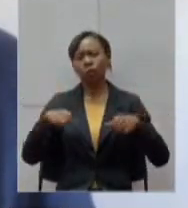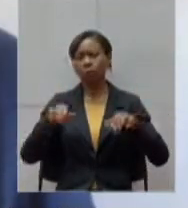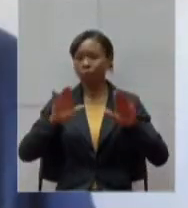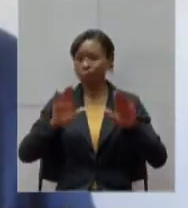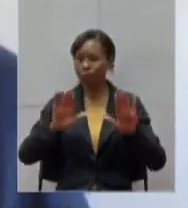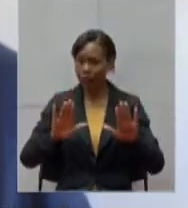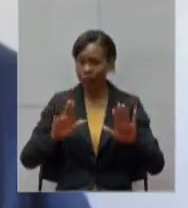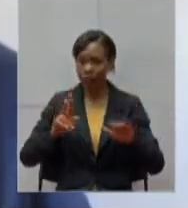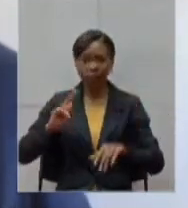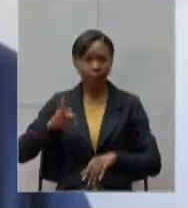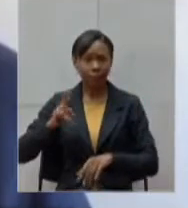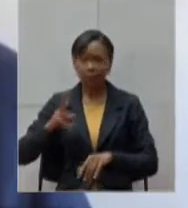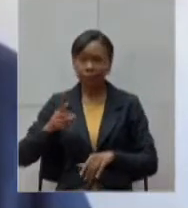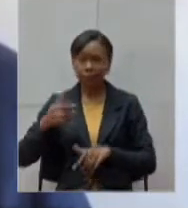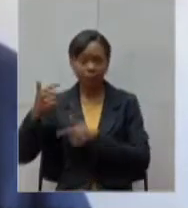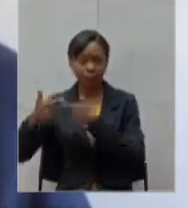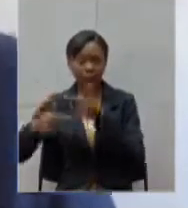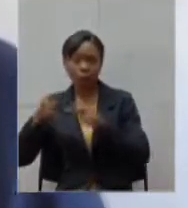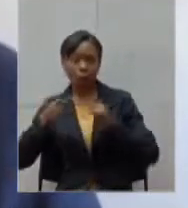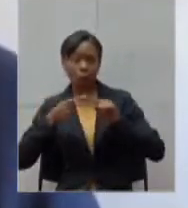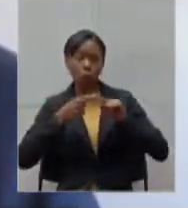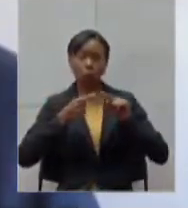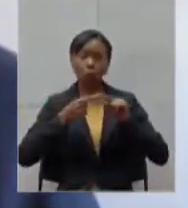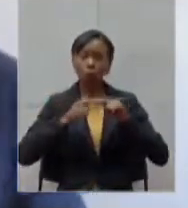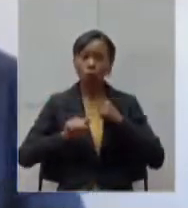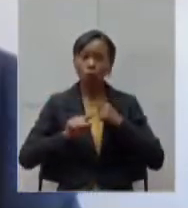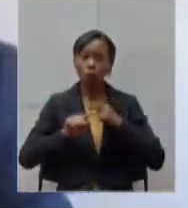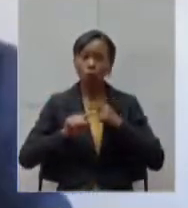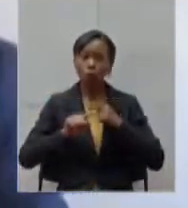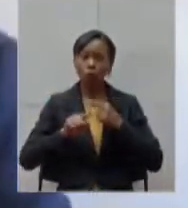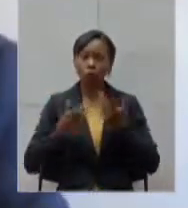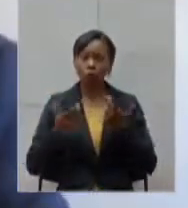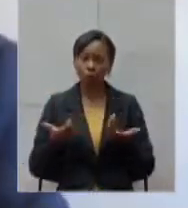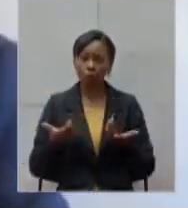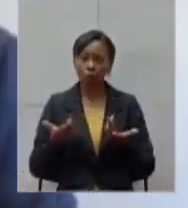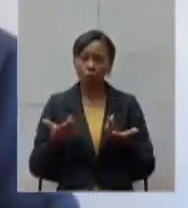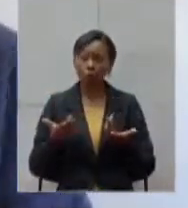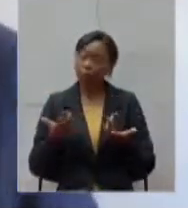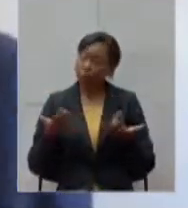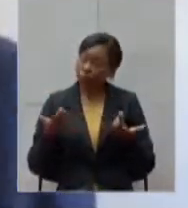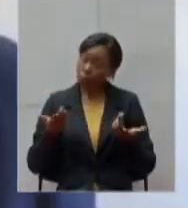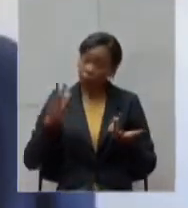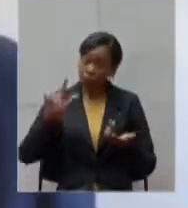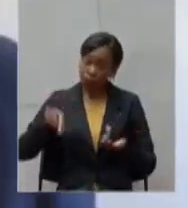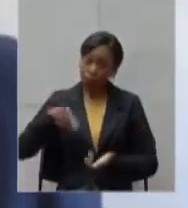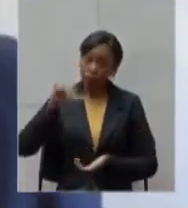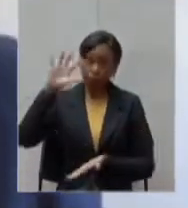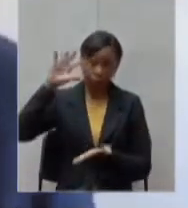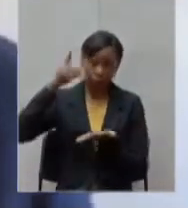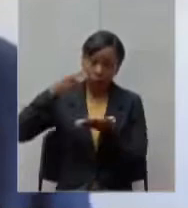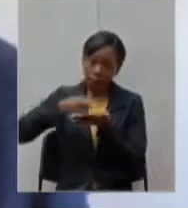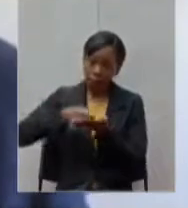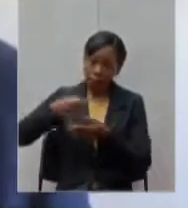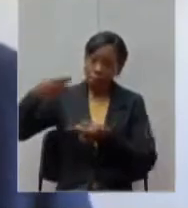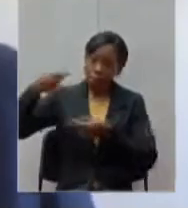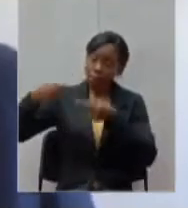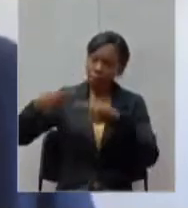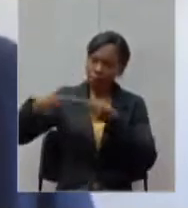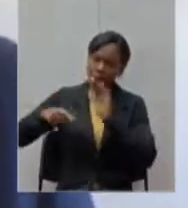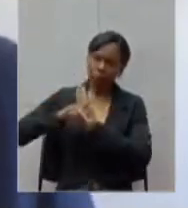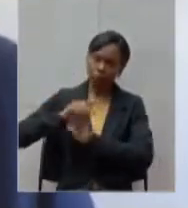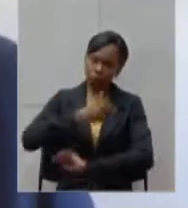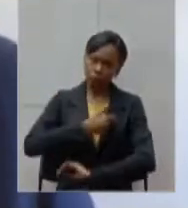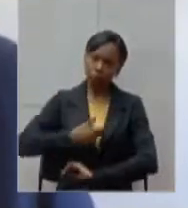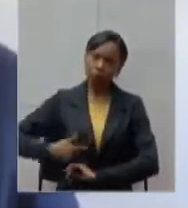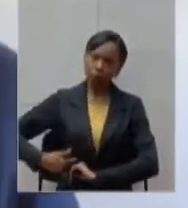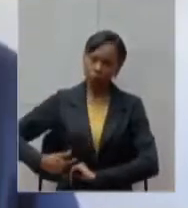se investir em teste então secretário obviamente é uma decisão política que o governador e vossa excelência como secretário adotaram mas isso